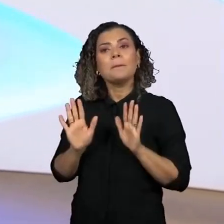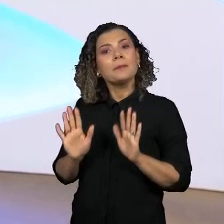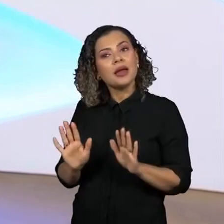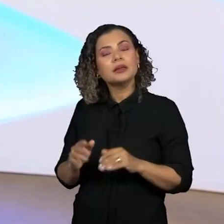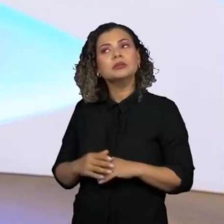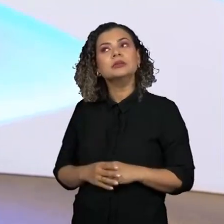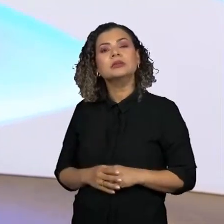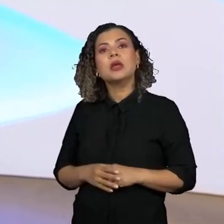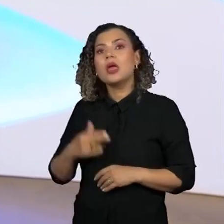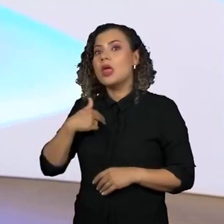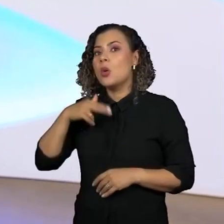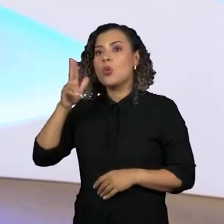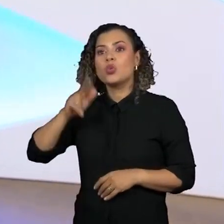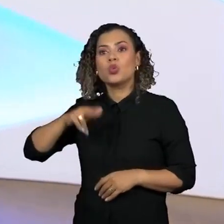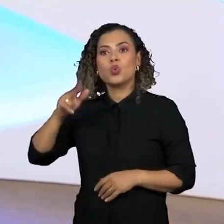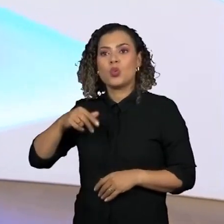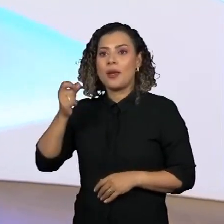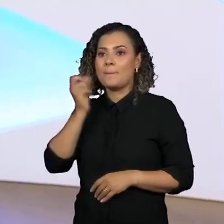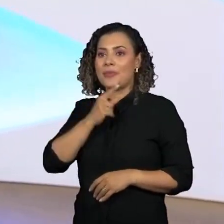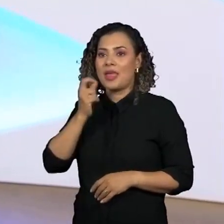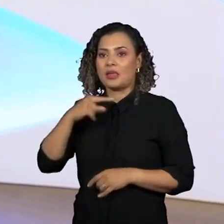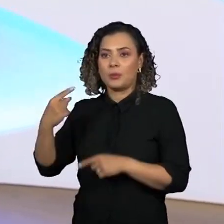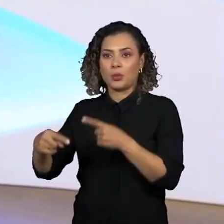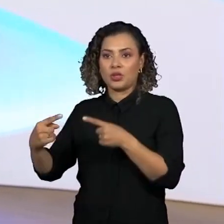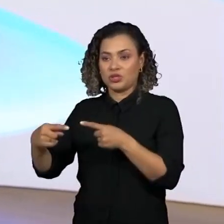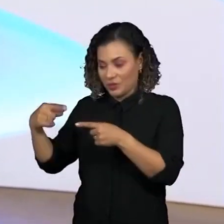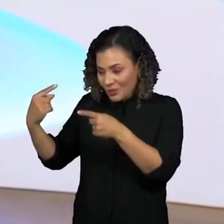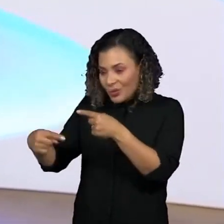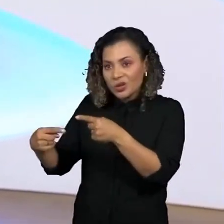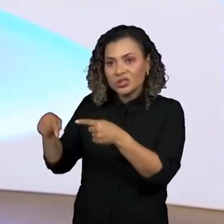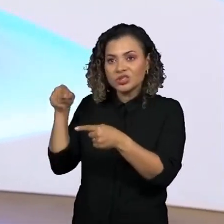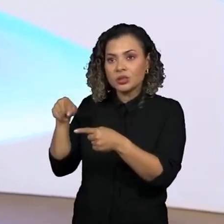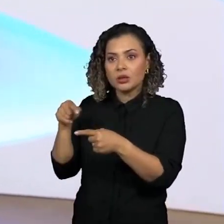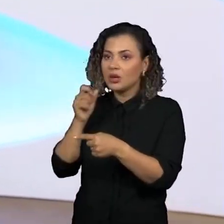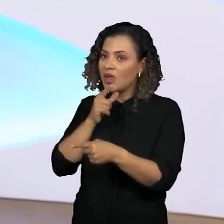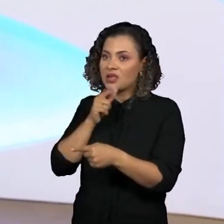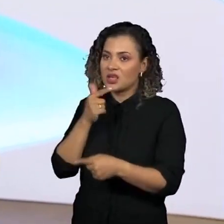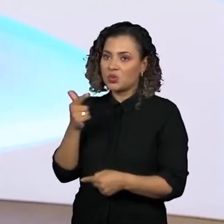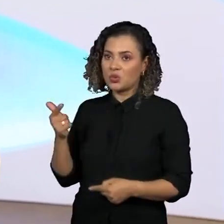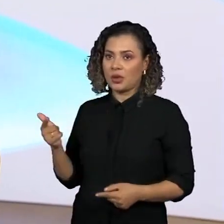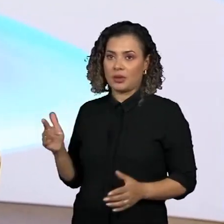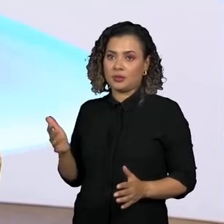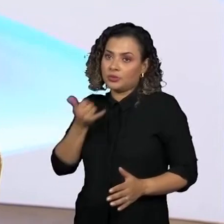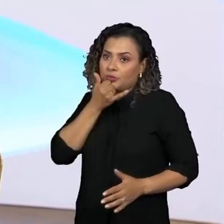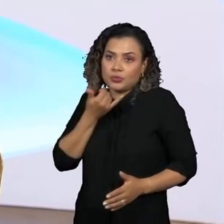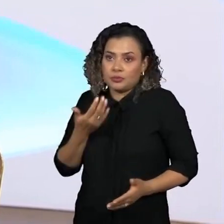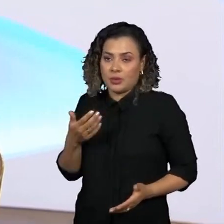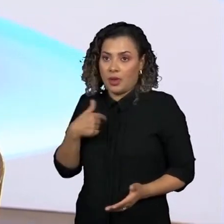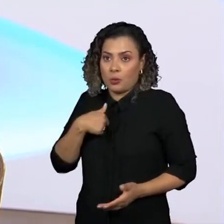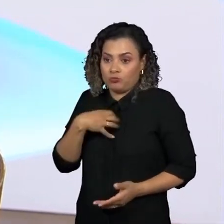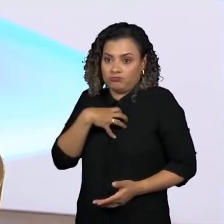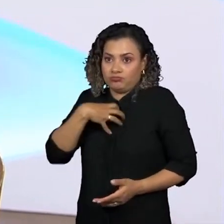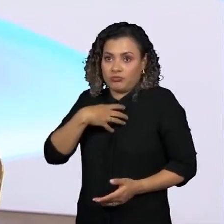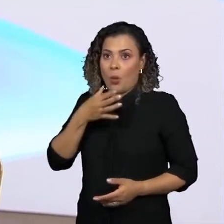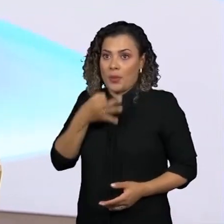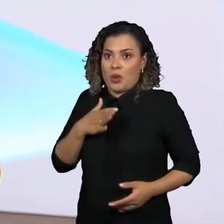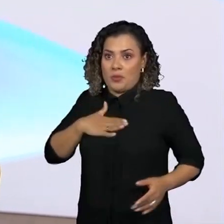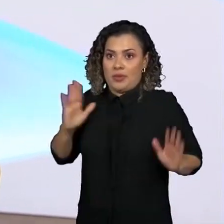eu nunca consegui fazer piada política, porque eu não acho política uma coisa engraçada. não acho que